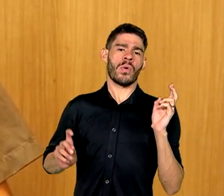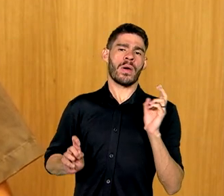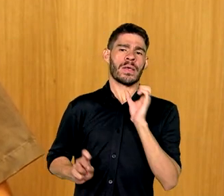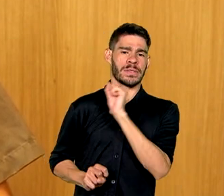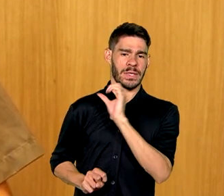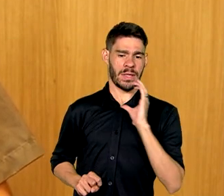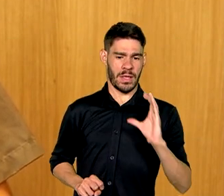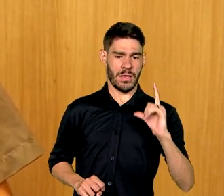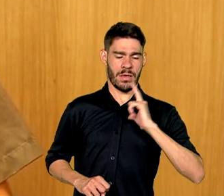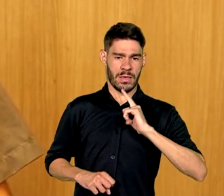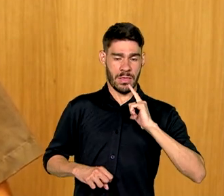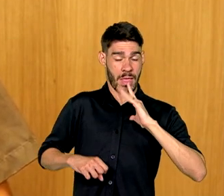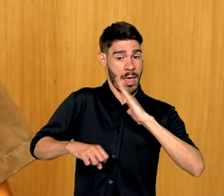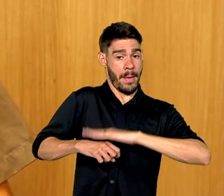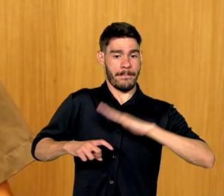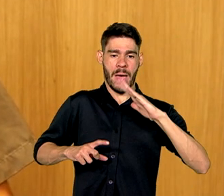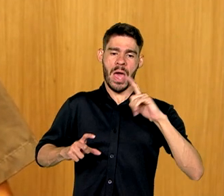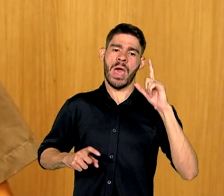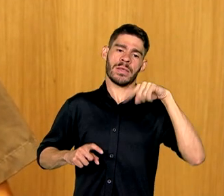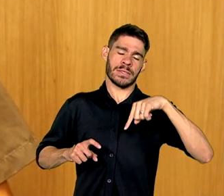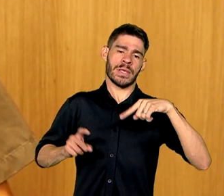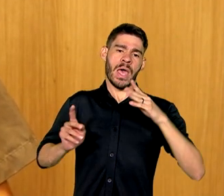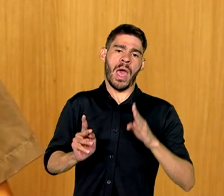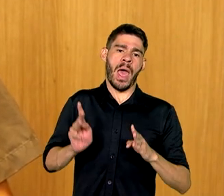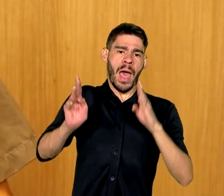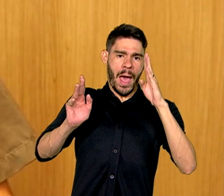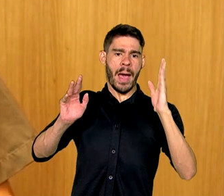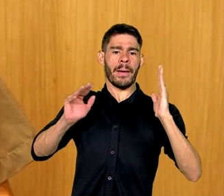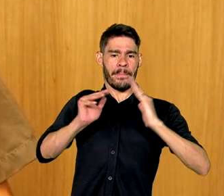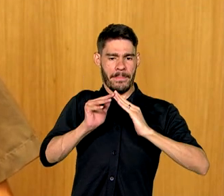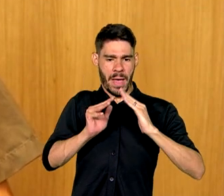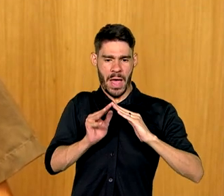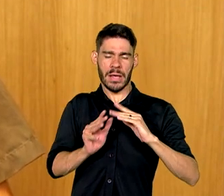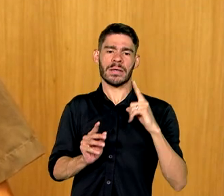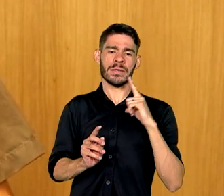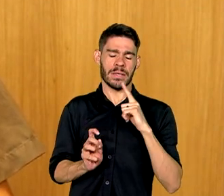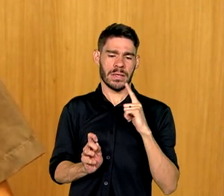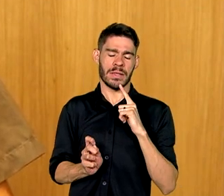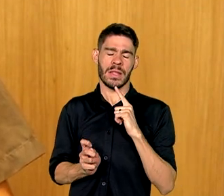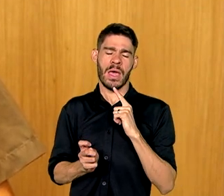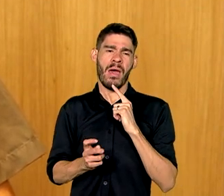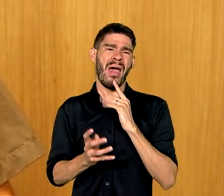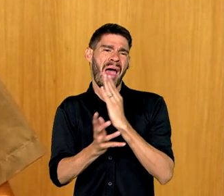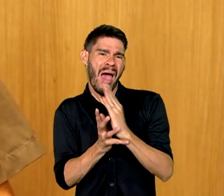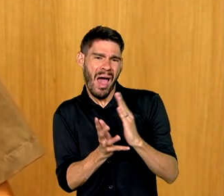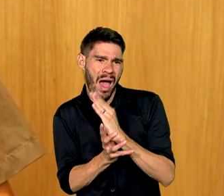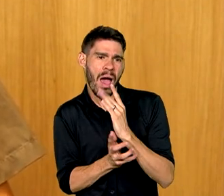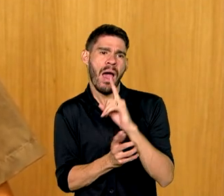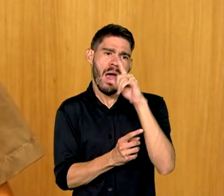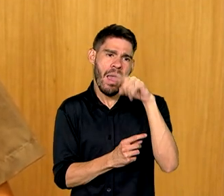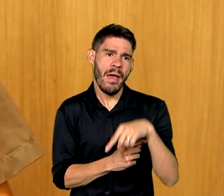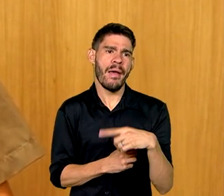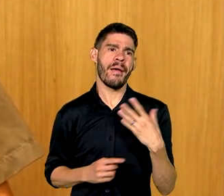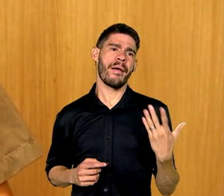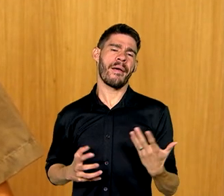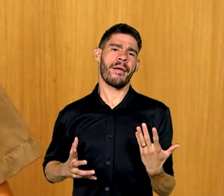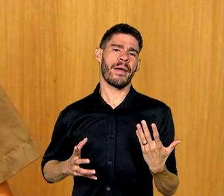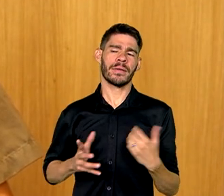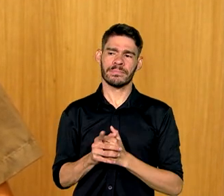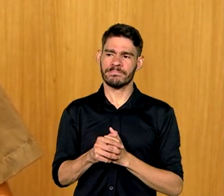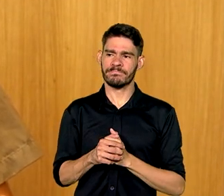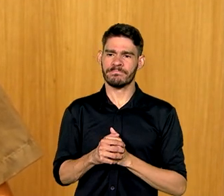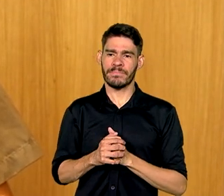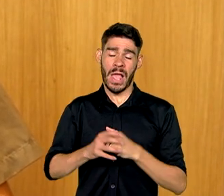predominância do tipo apartamento. Eles são exceções nacionais e têm